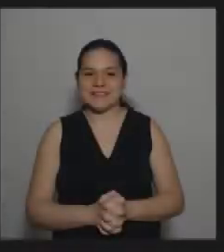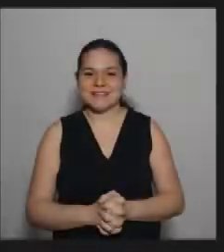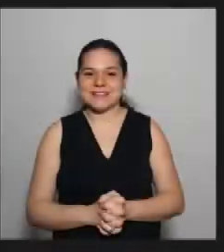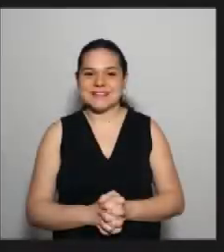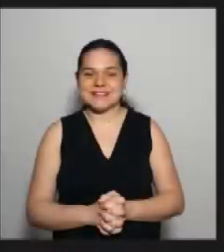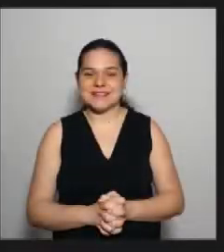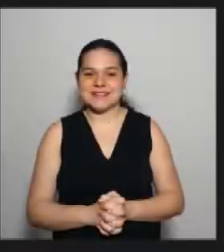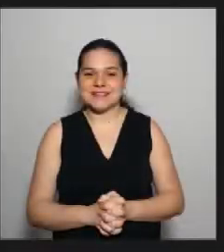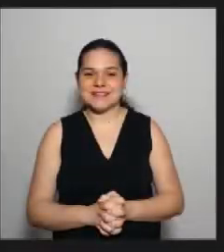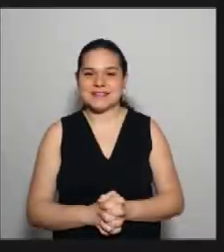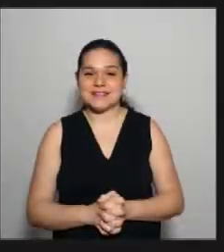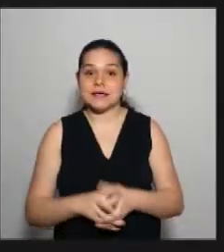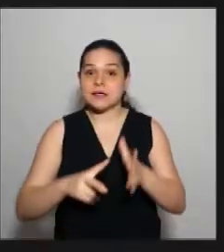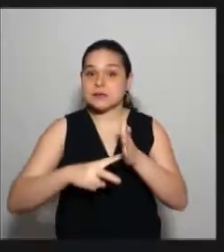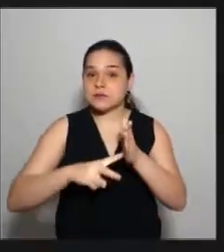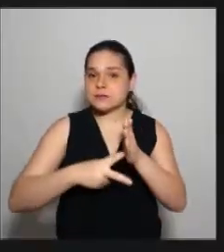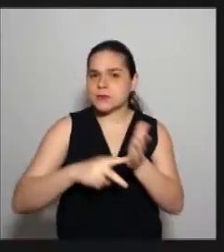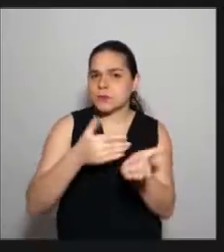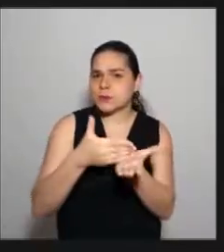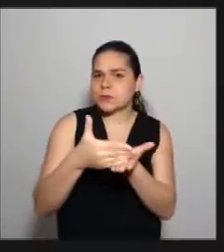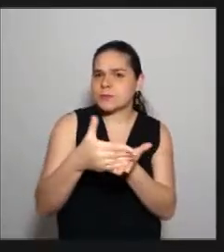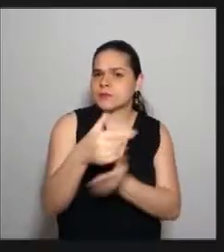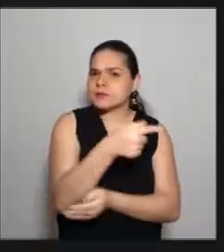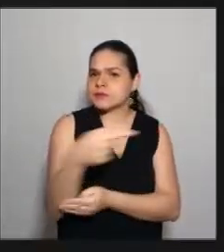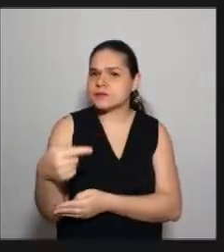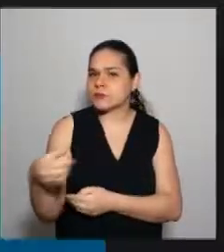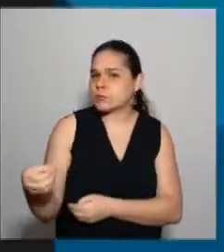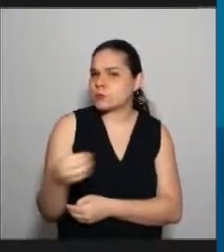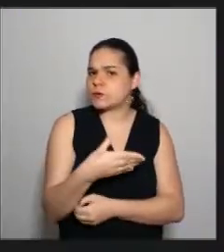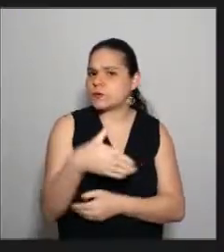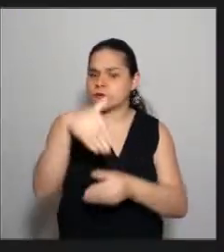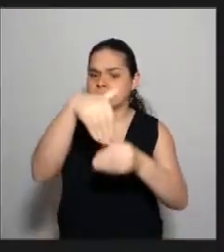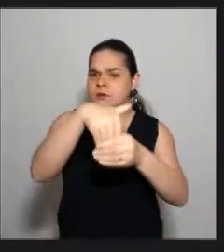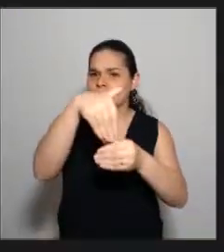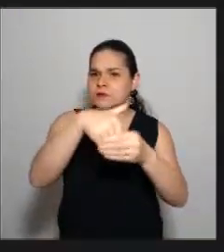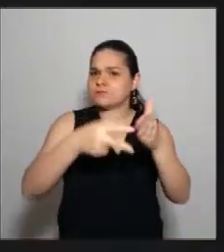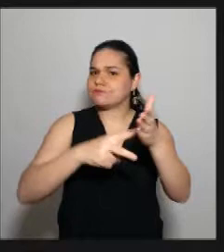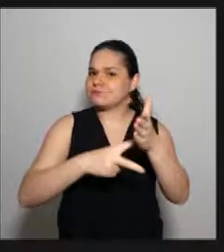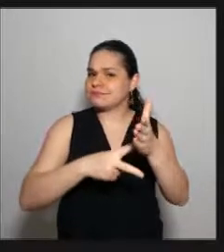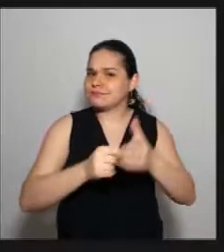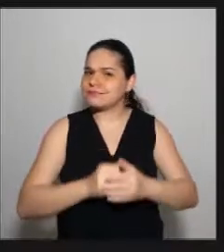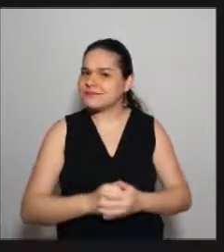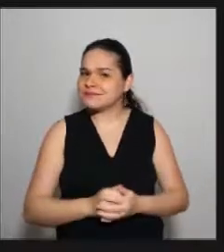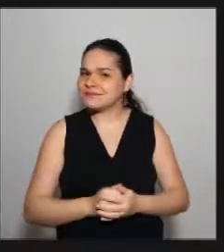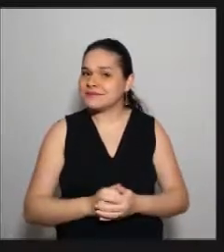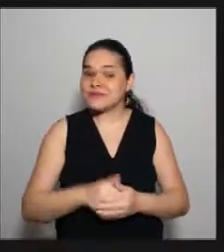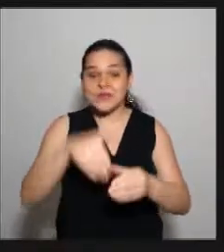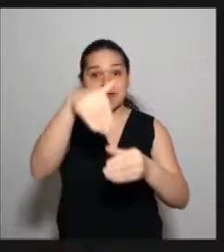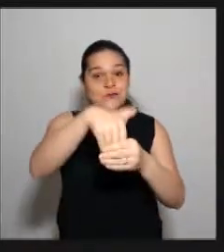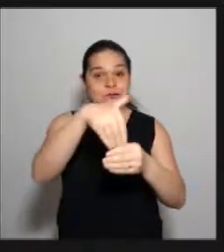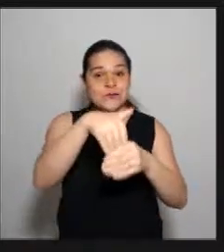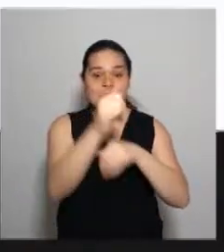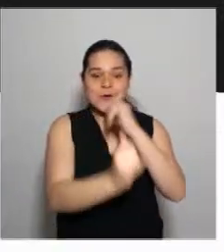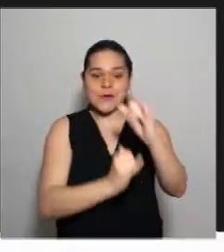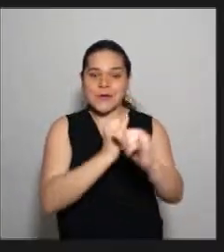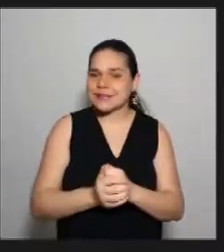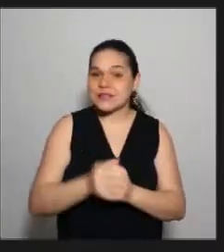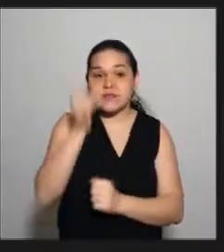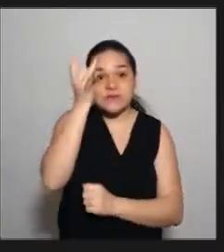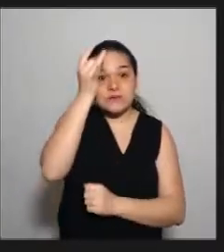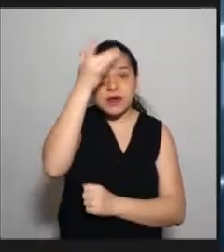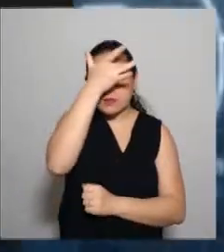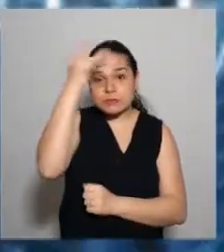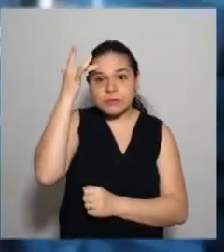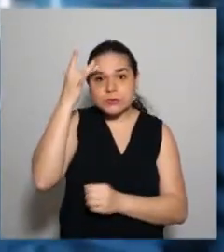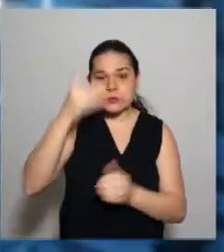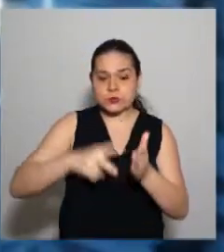SMC começa a semana com novidades nas eleições sindicais. É o voto pela web. Ele vai facilitar ainda mais